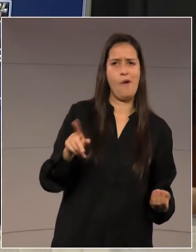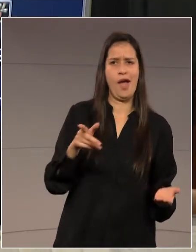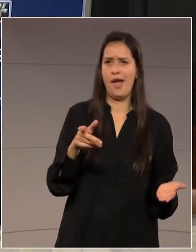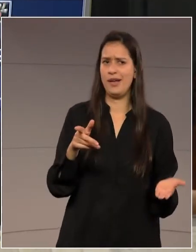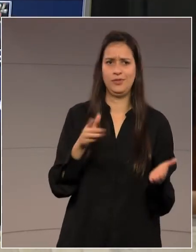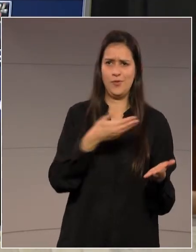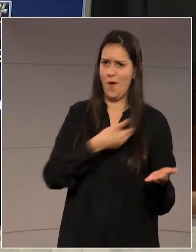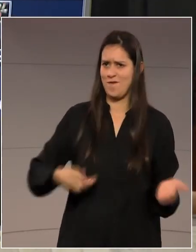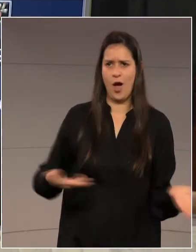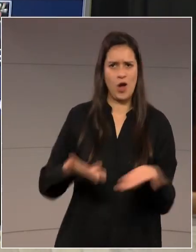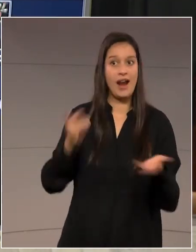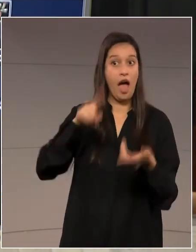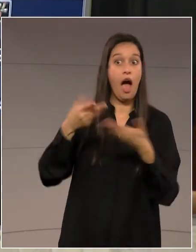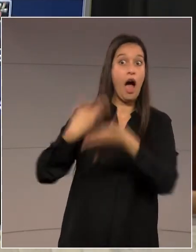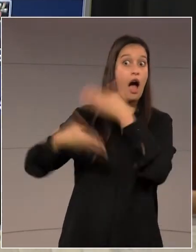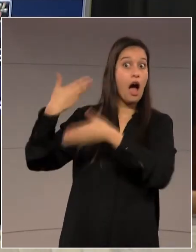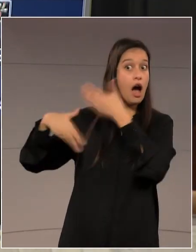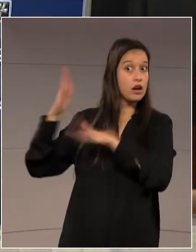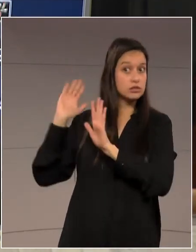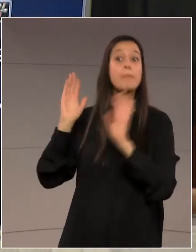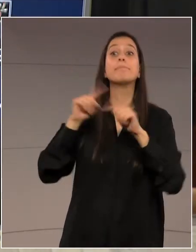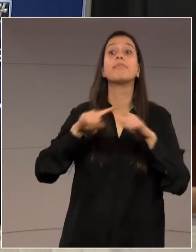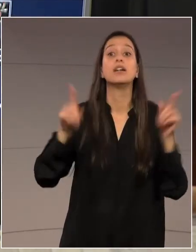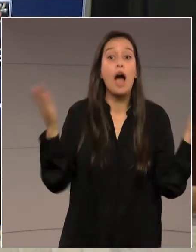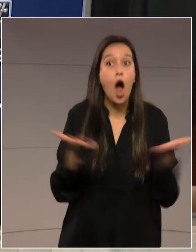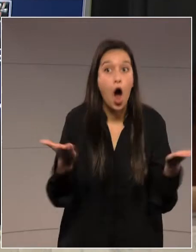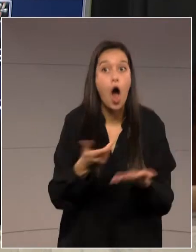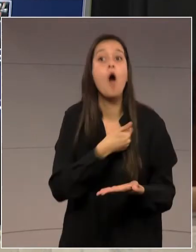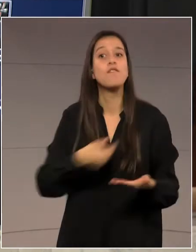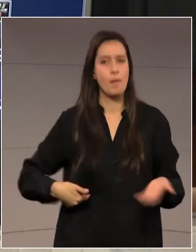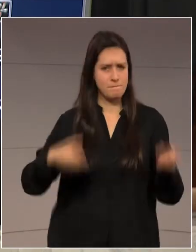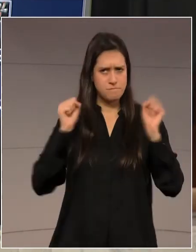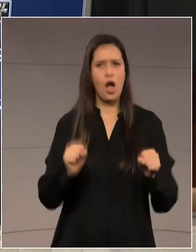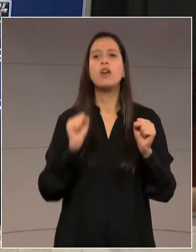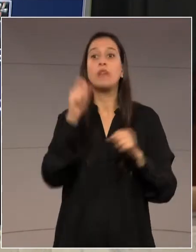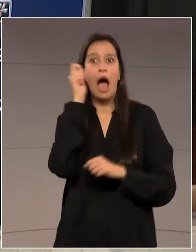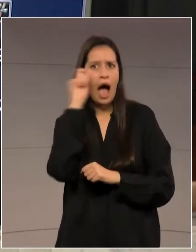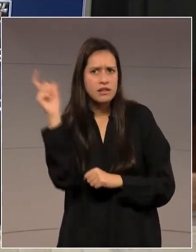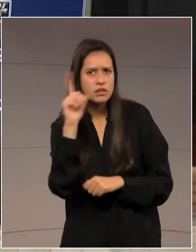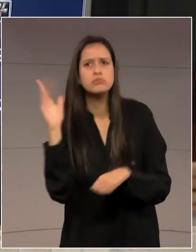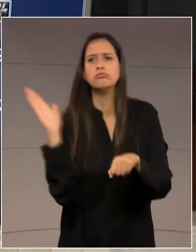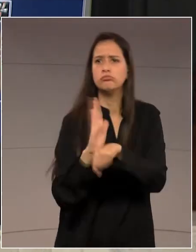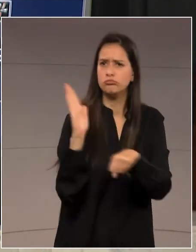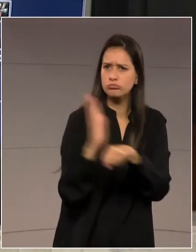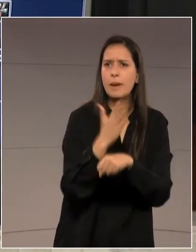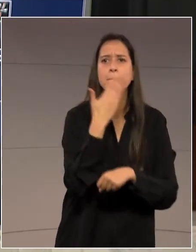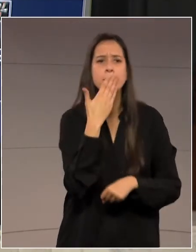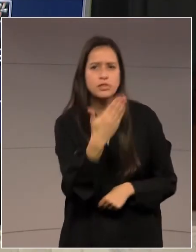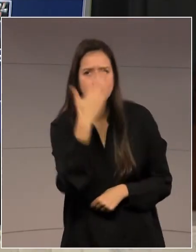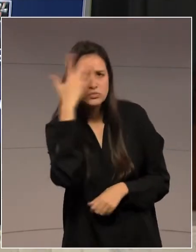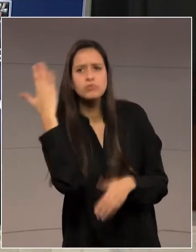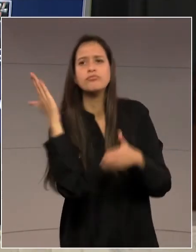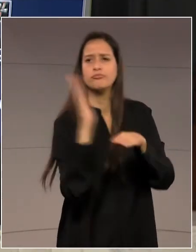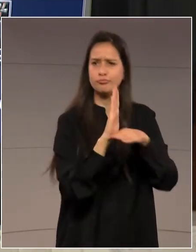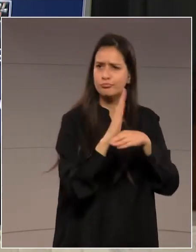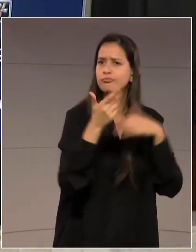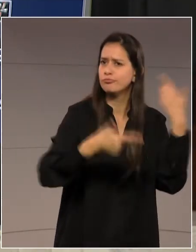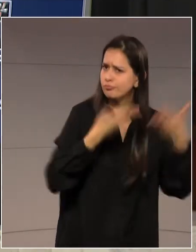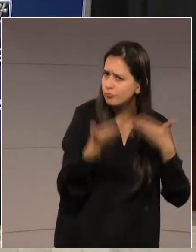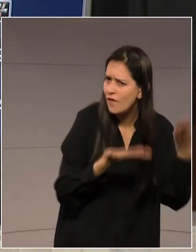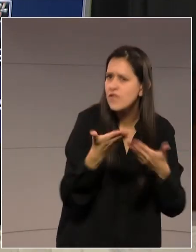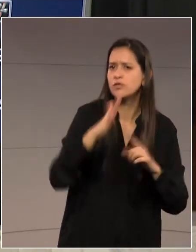pode atender esse pleito dos servidores e modificar